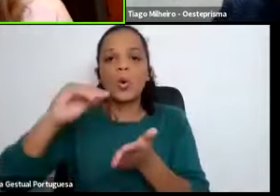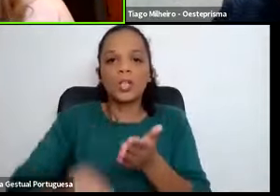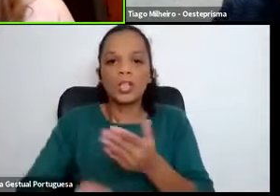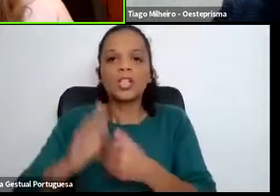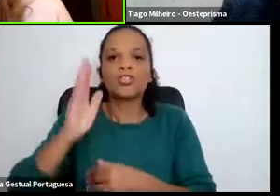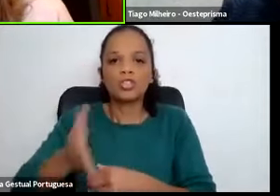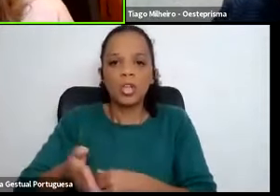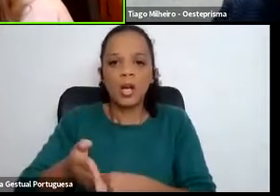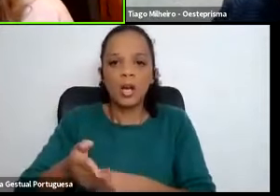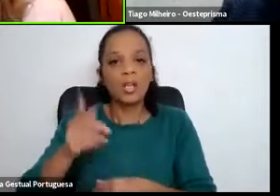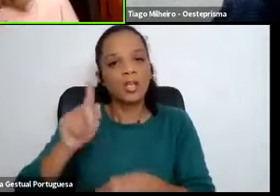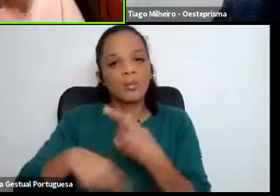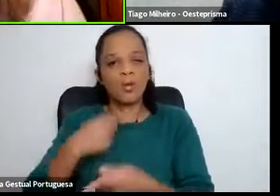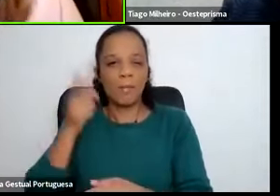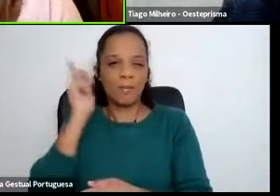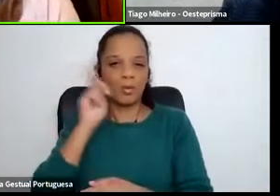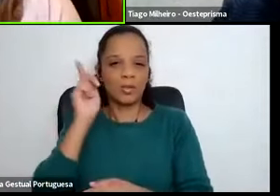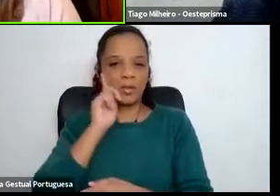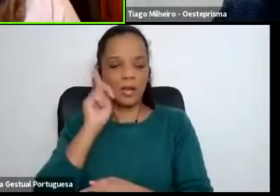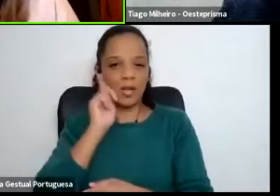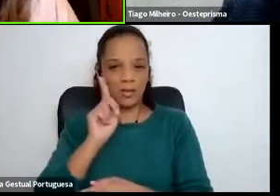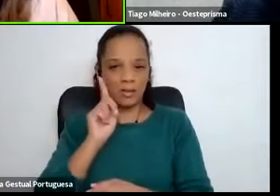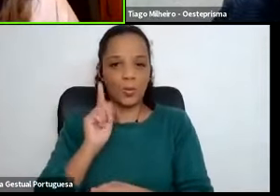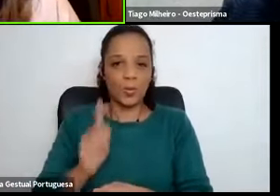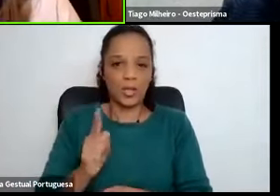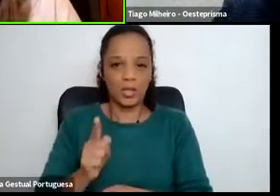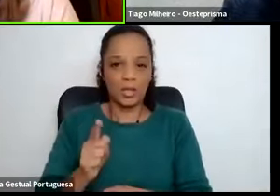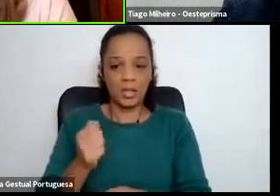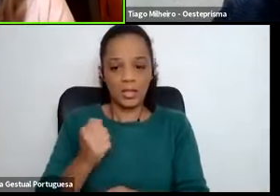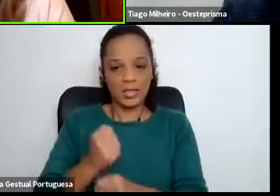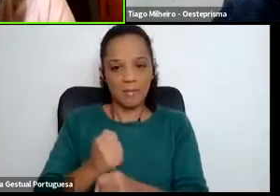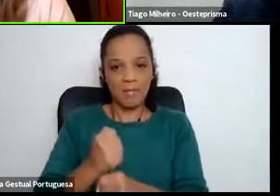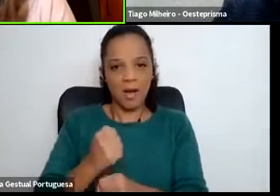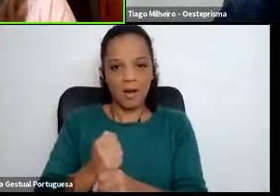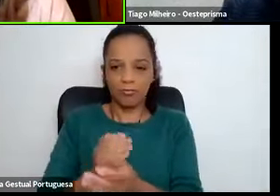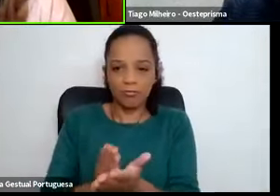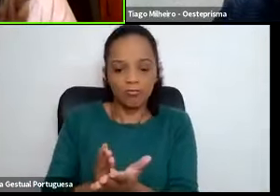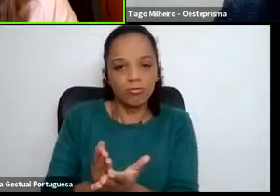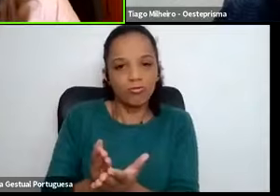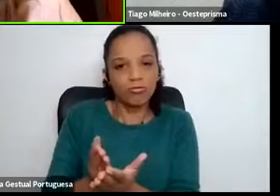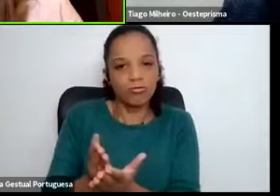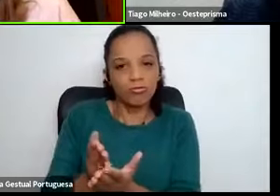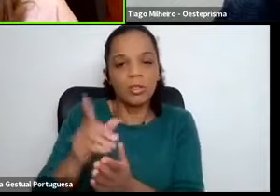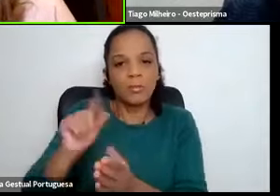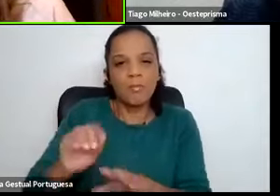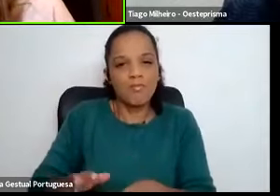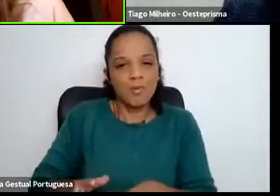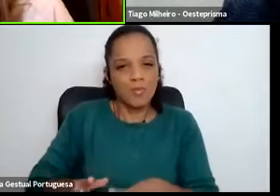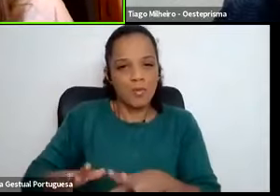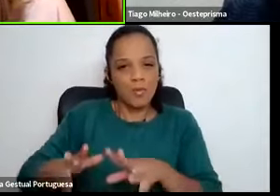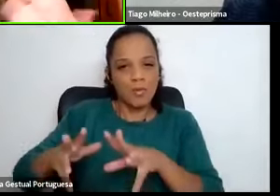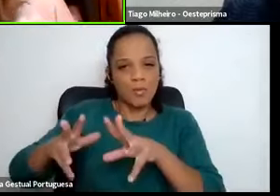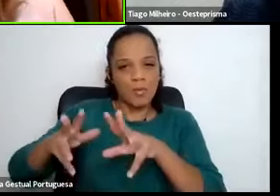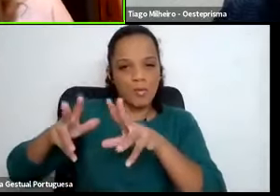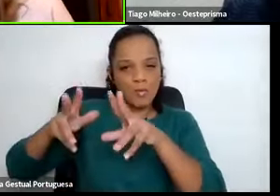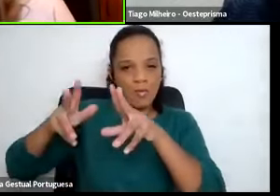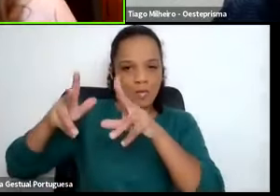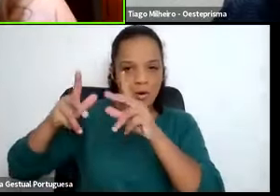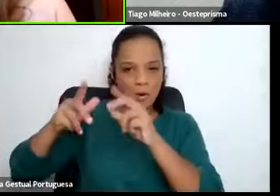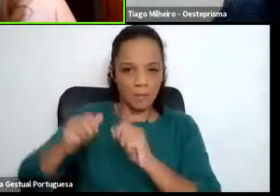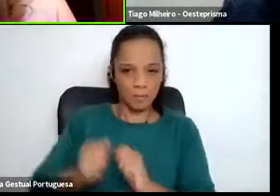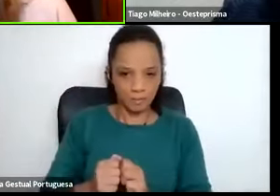é importante que ela mantenha esse emprego e consiga evoluir nesse emprego. E, portanto,